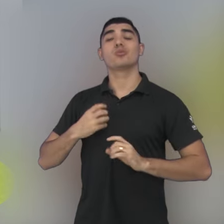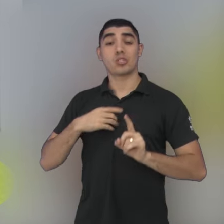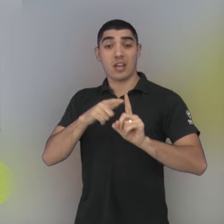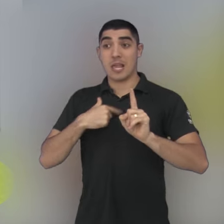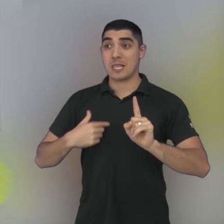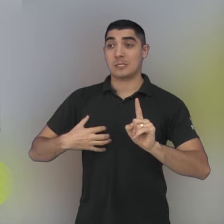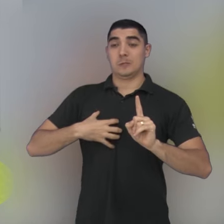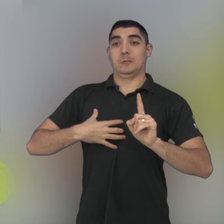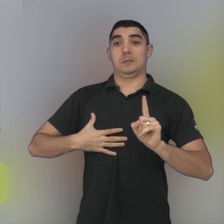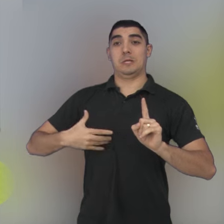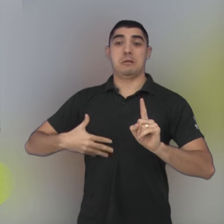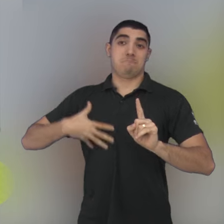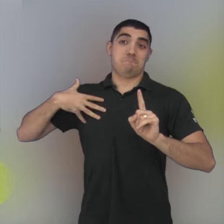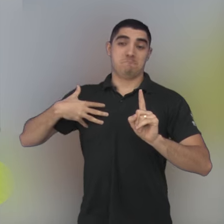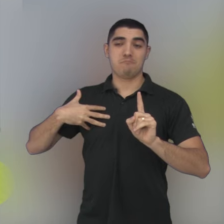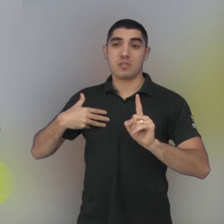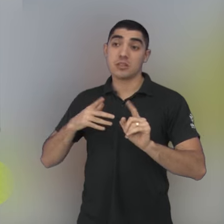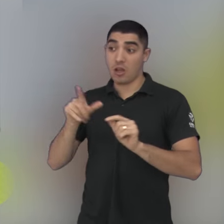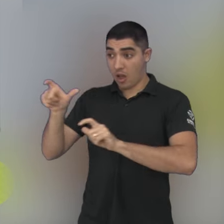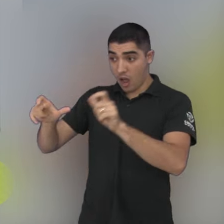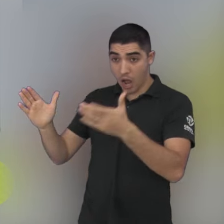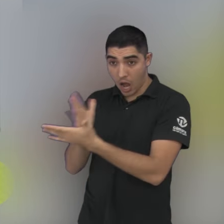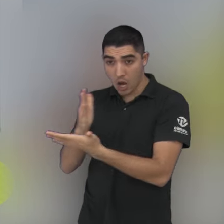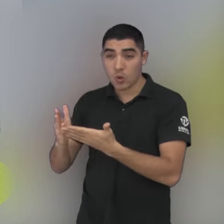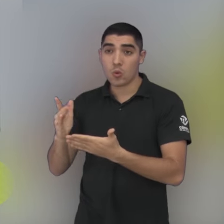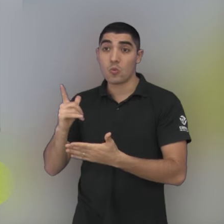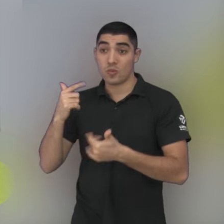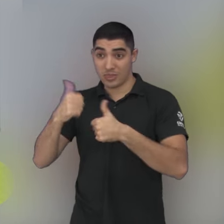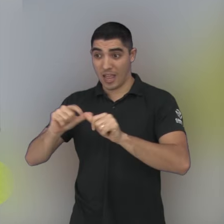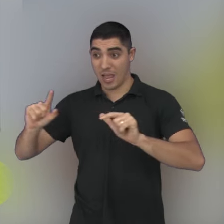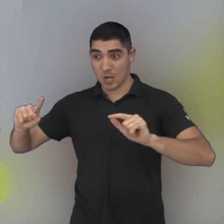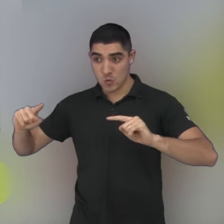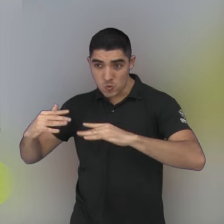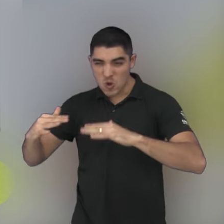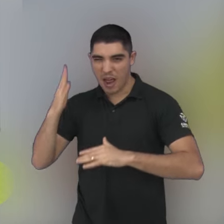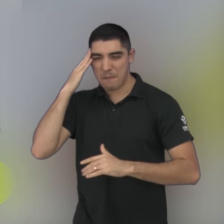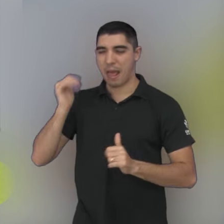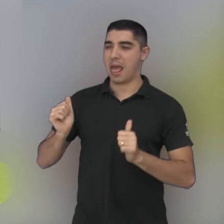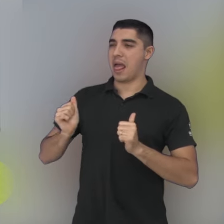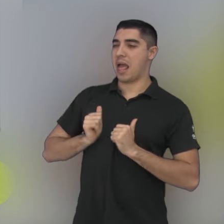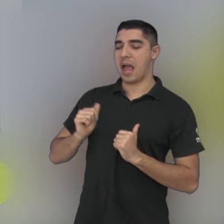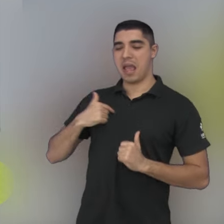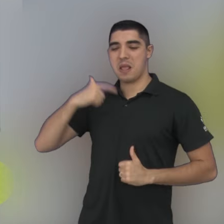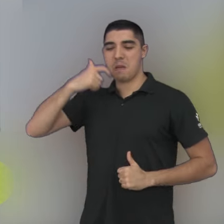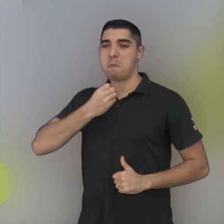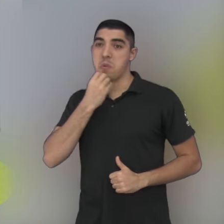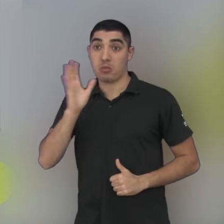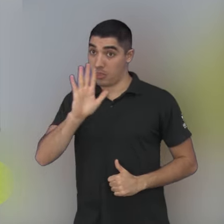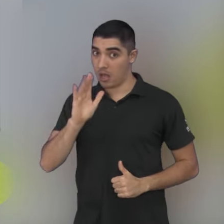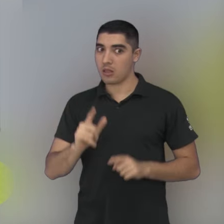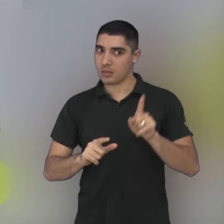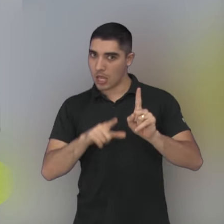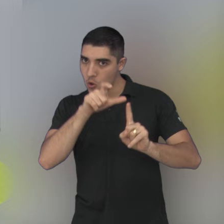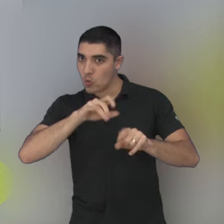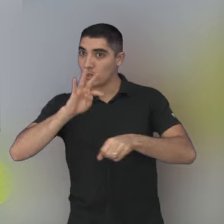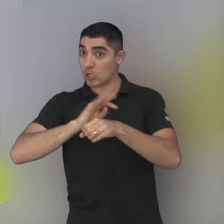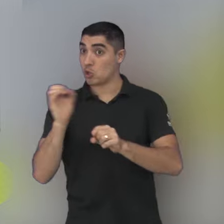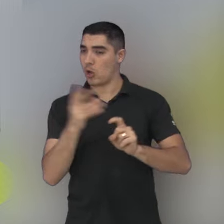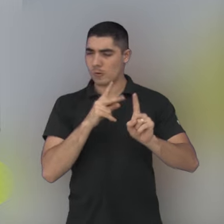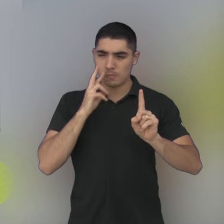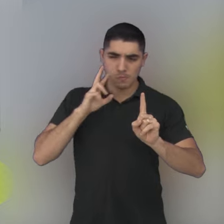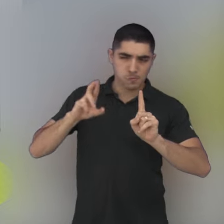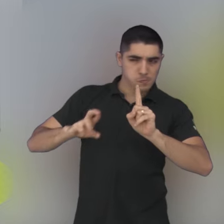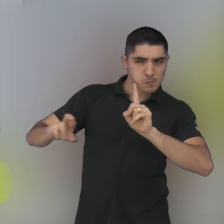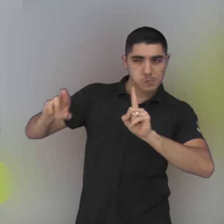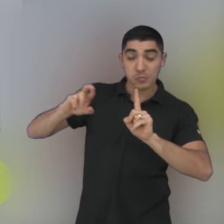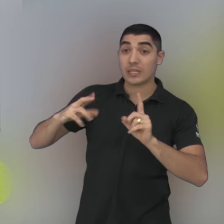para tentar beliscar uma vaga no time. Quem está jogando sabe que não vai poder encostar o corpinho, porque o professor novo está chegando, está de olho. Então, a partida